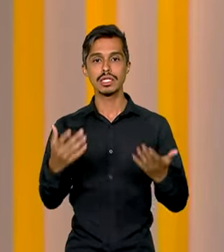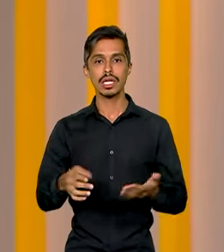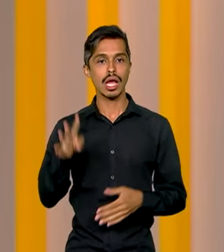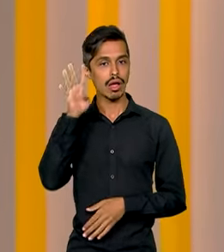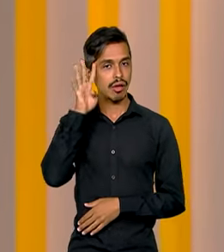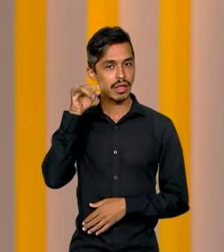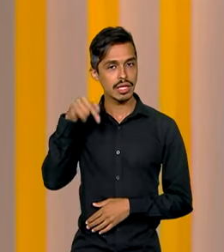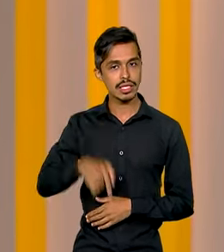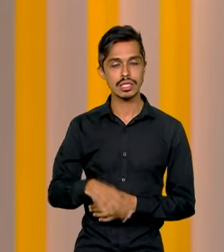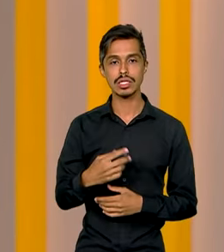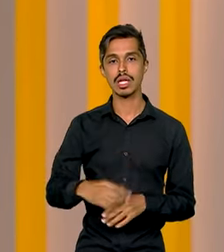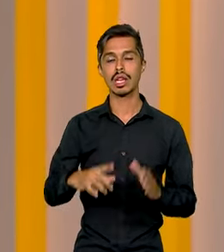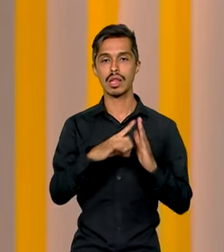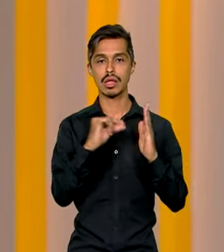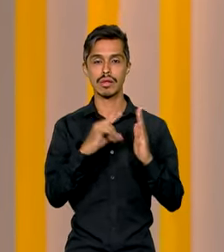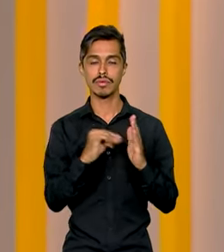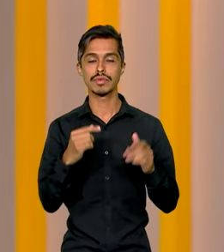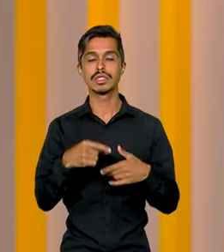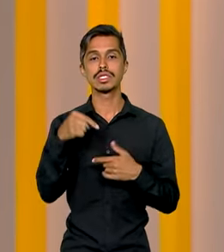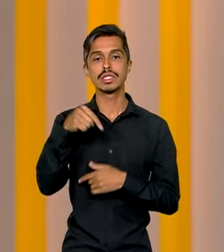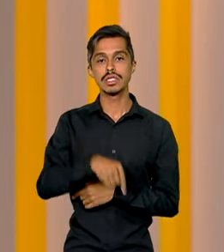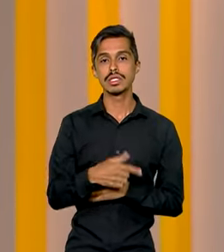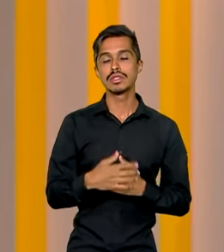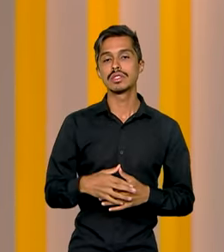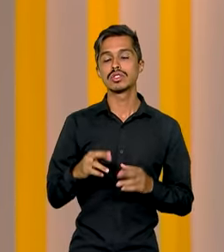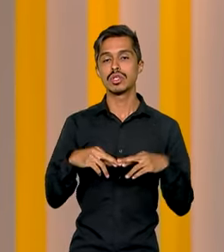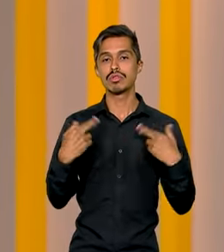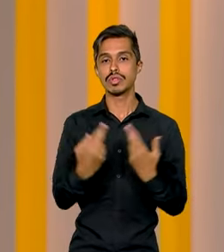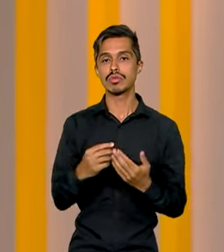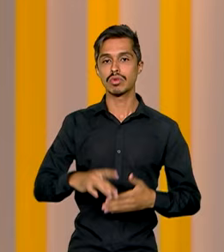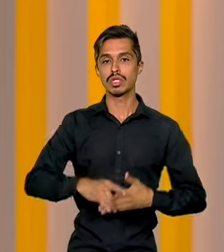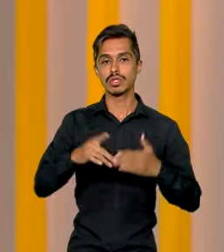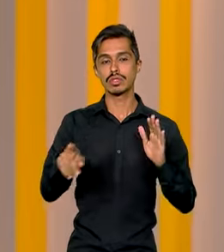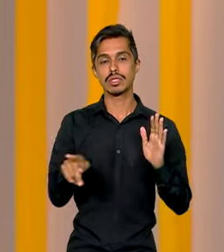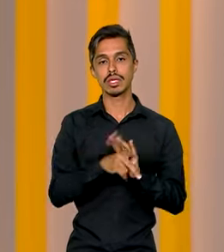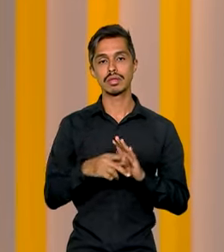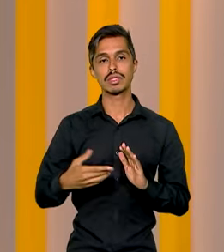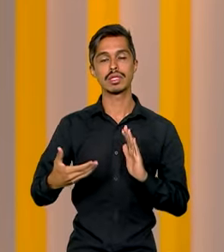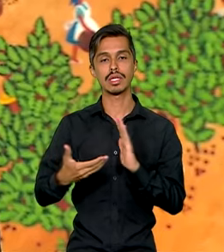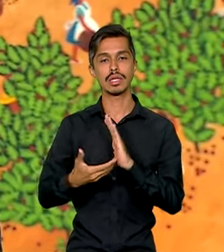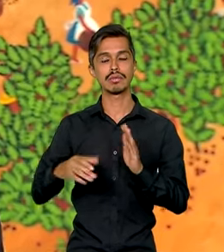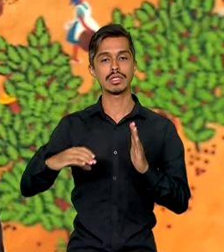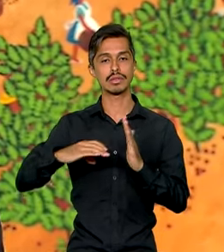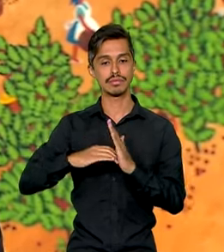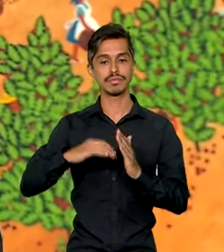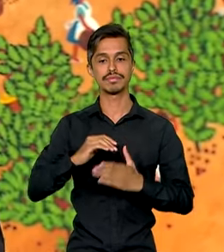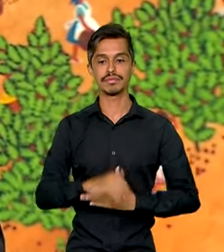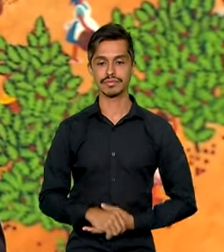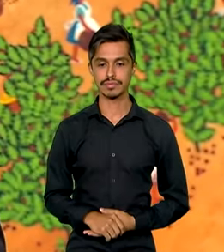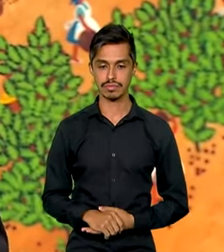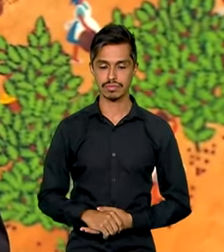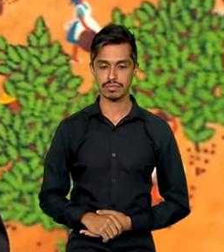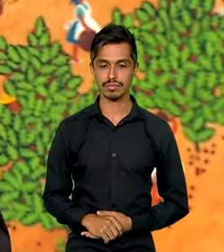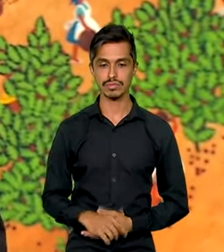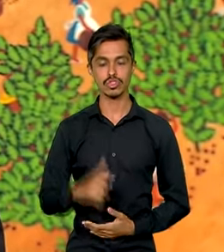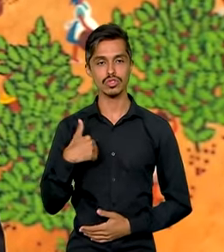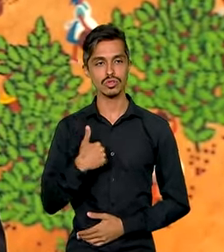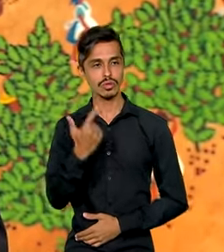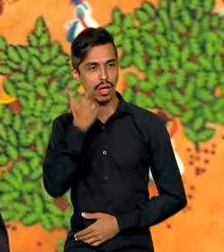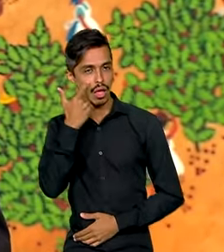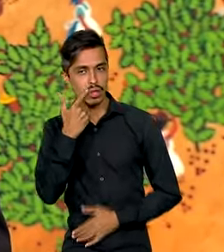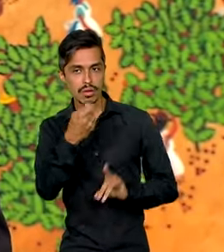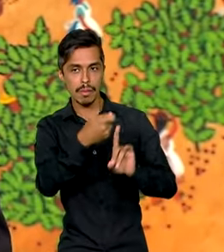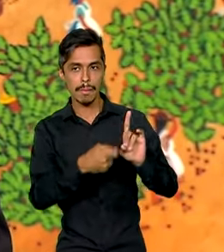Palácio do Planalto, depois de reunião com líderes da Câmara e do Senado. Estamos prevendo aí para o mês de